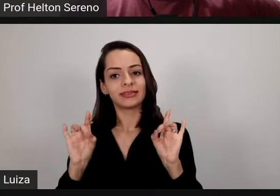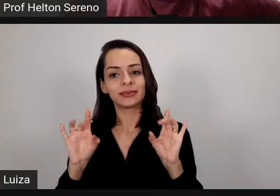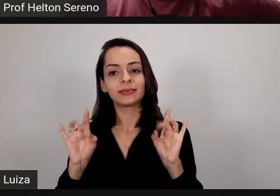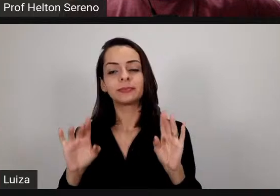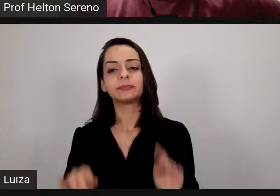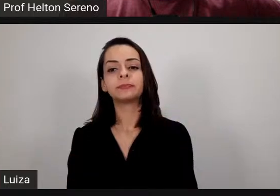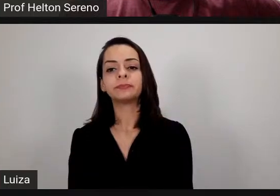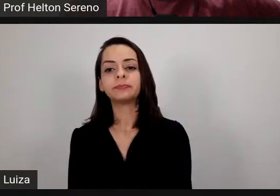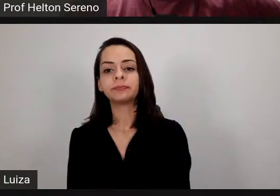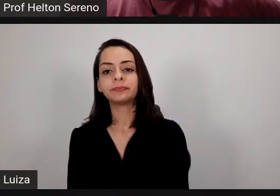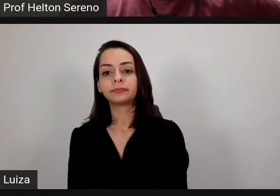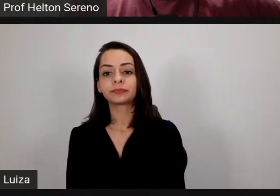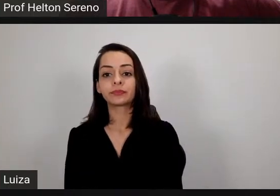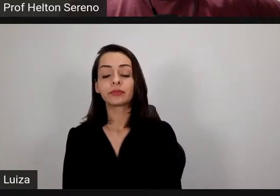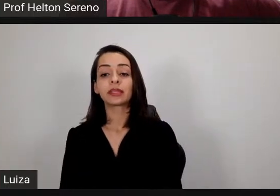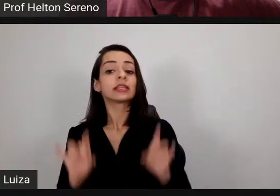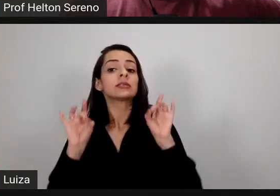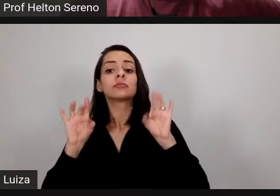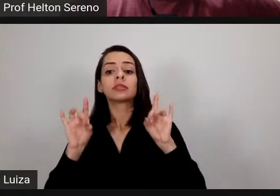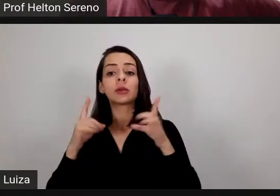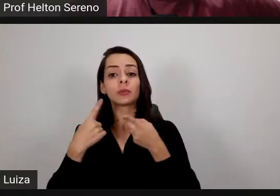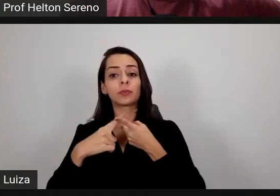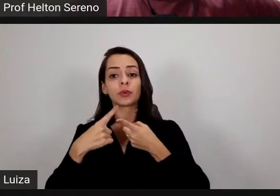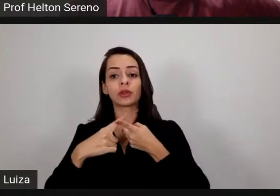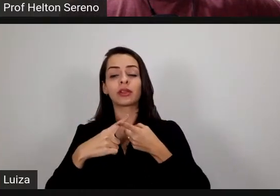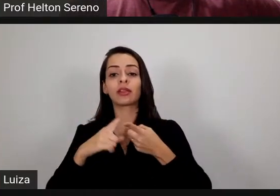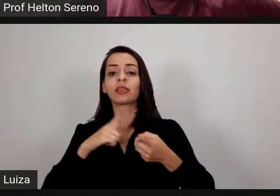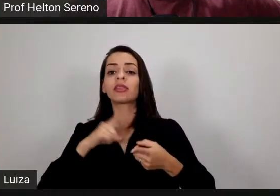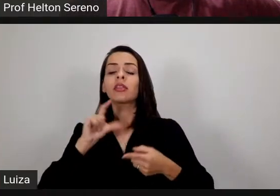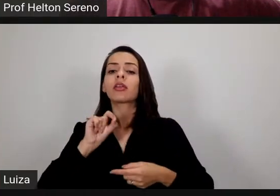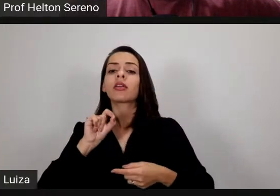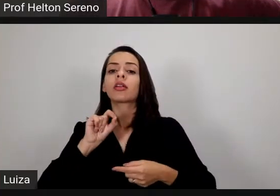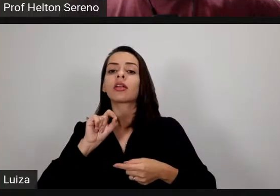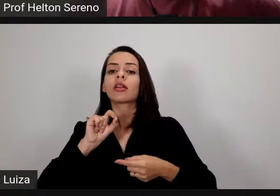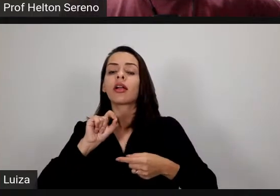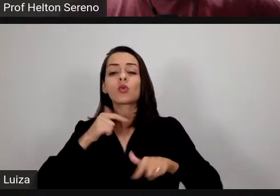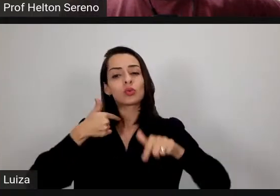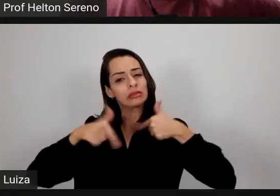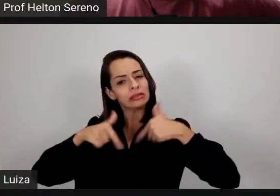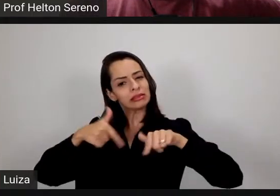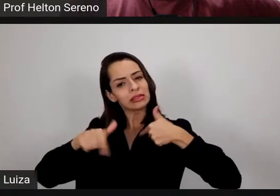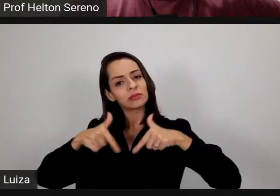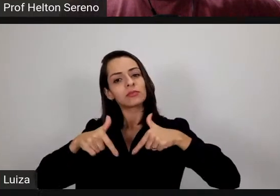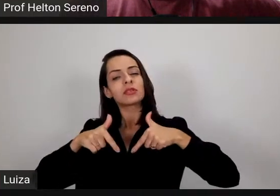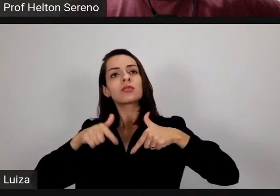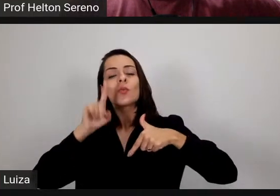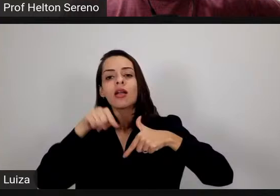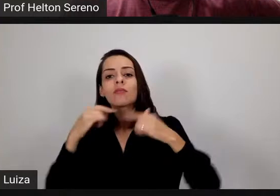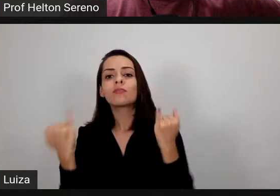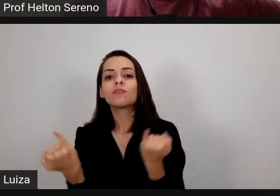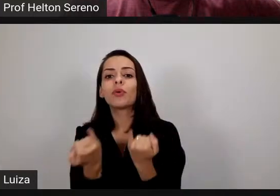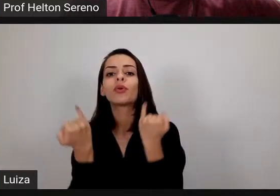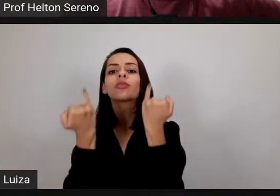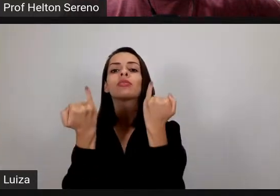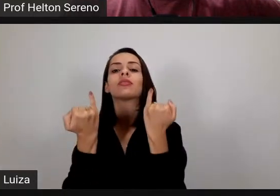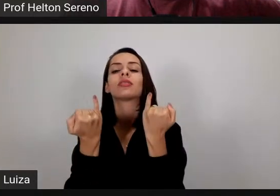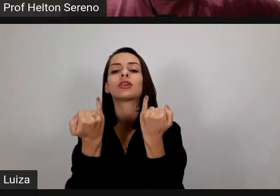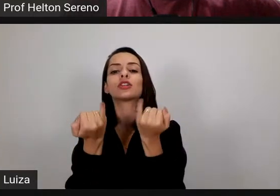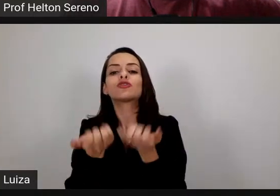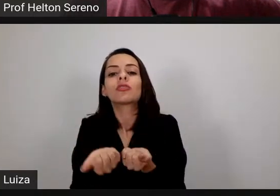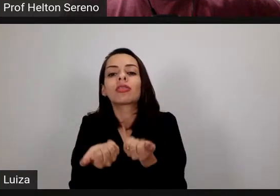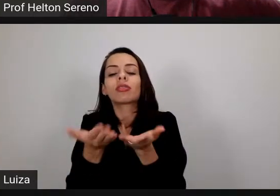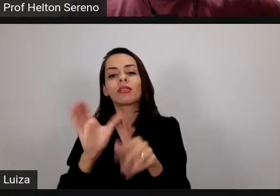porque o que vemos aqui é o desenvolvimento de ações importantíssimas, né? Para a formação continuada dos servidores do